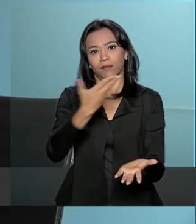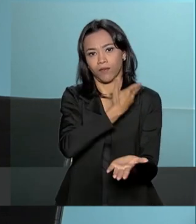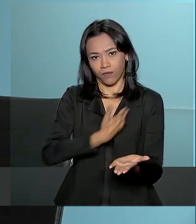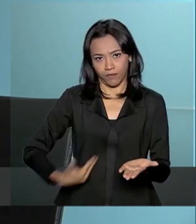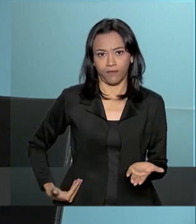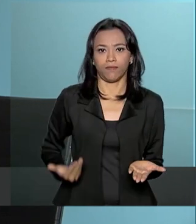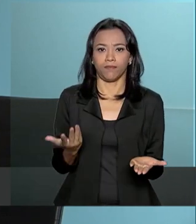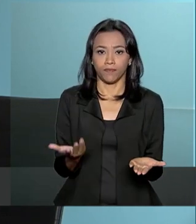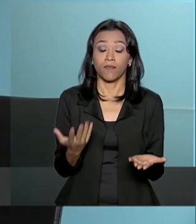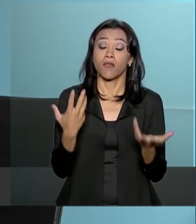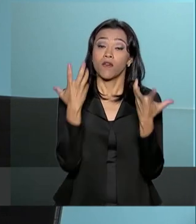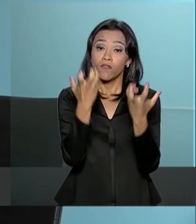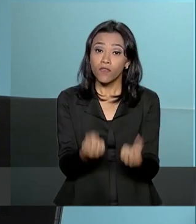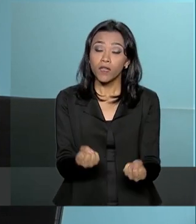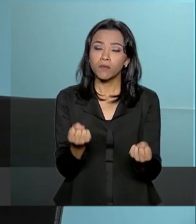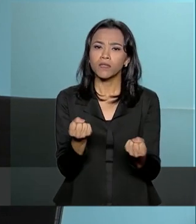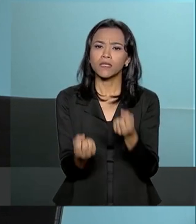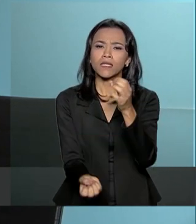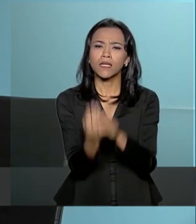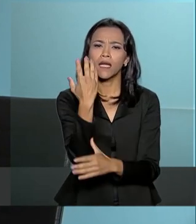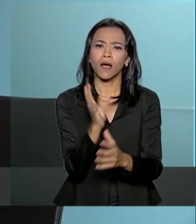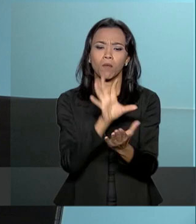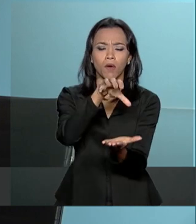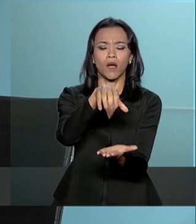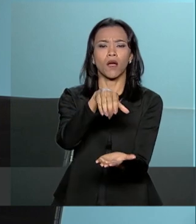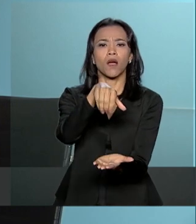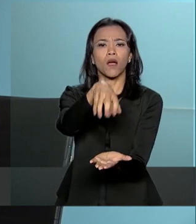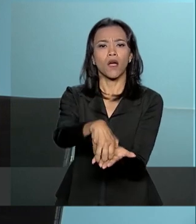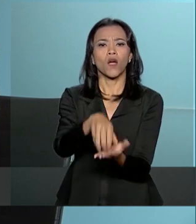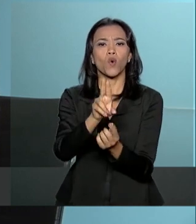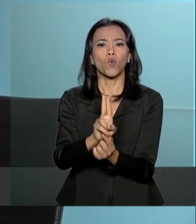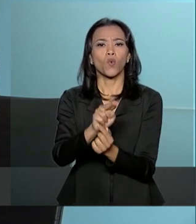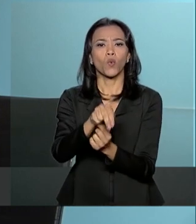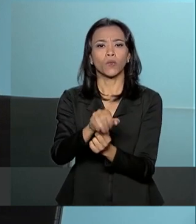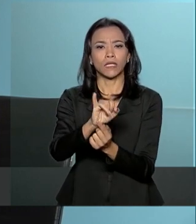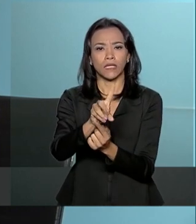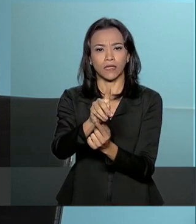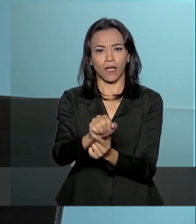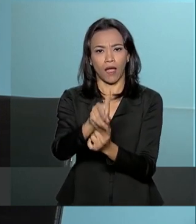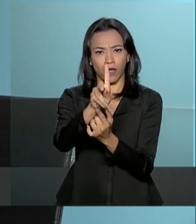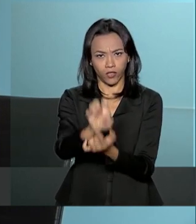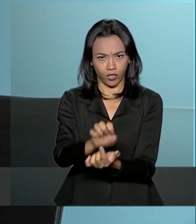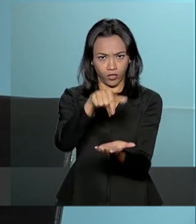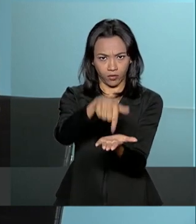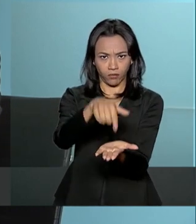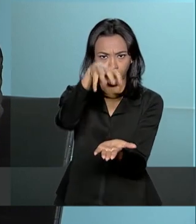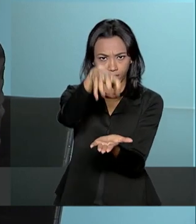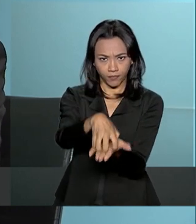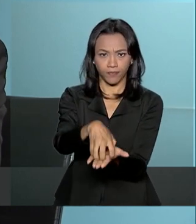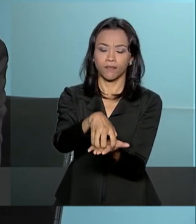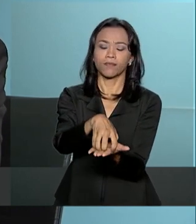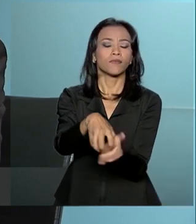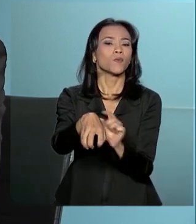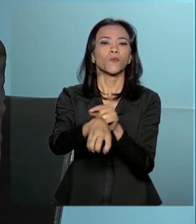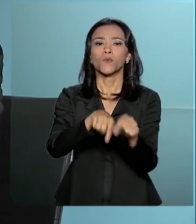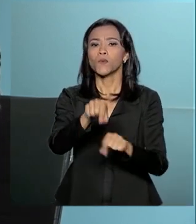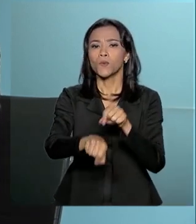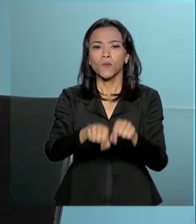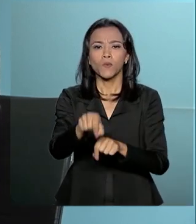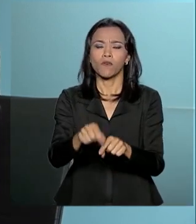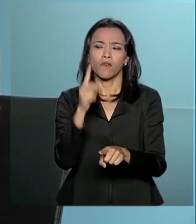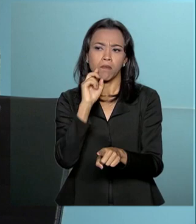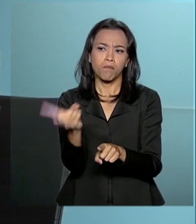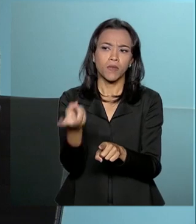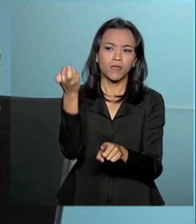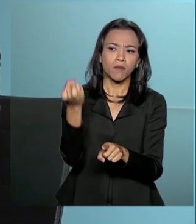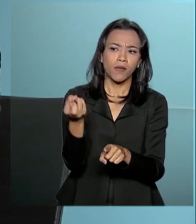criar uma unidade de integridade dentro desses órgãos. Essa unidade de integridade vai detectar as